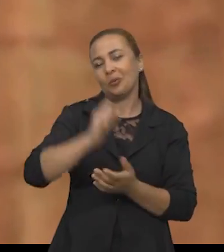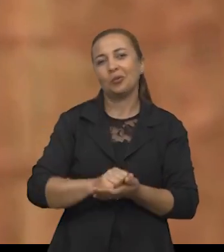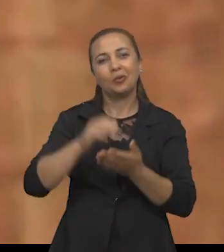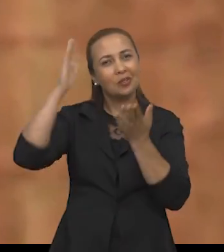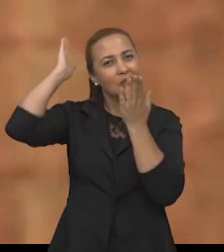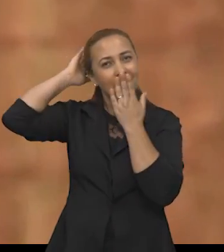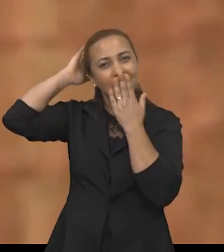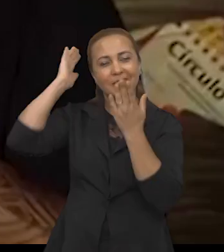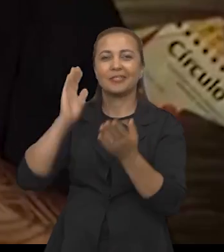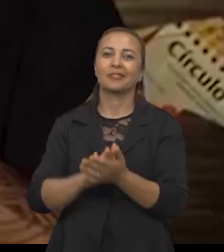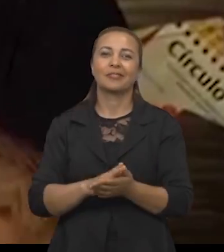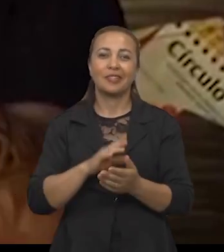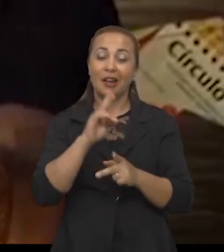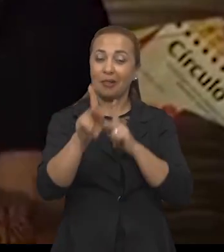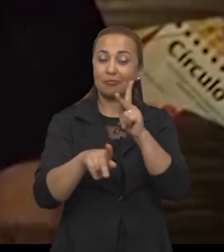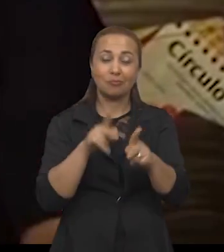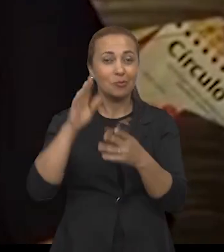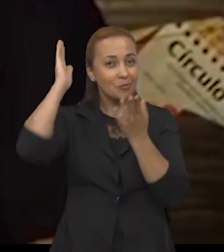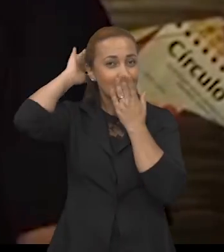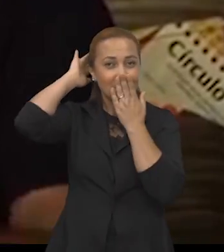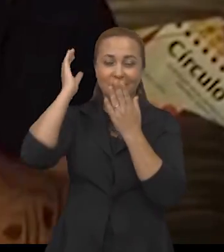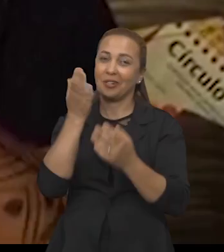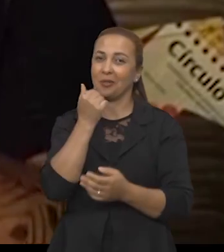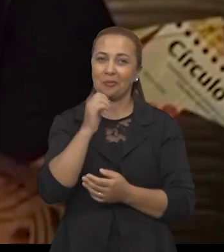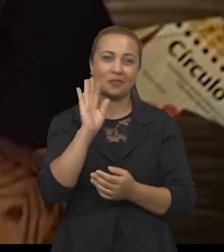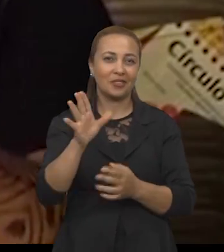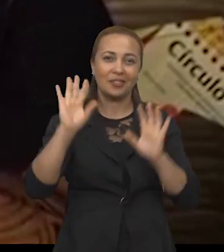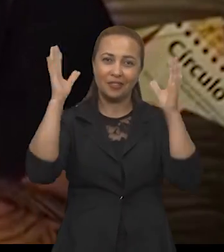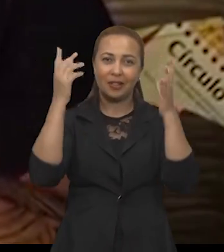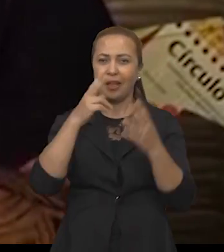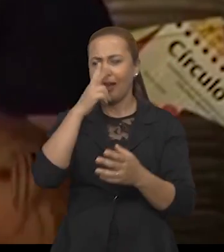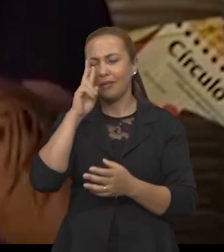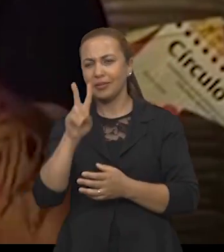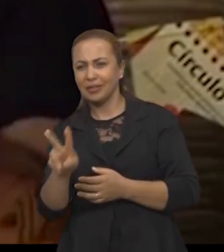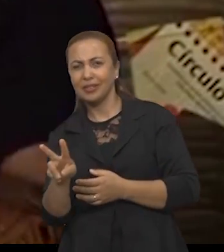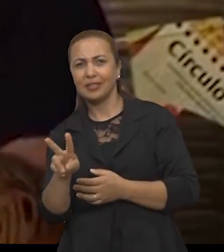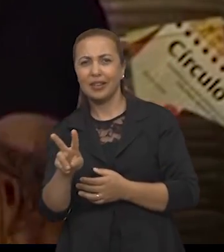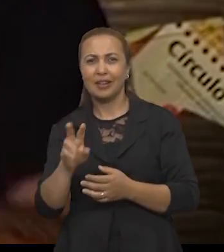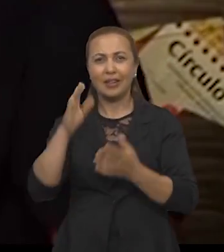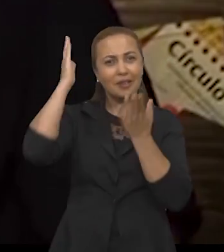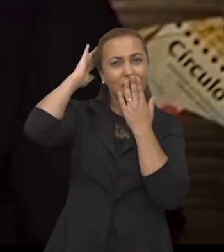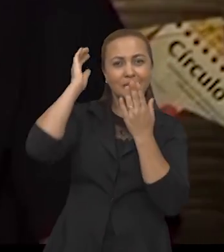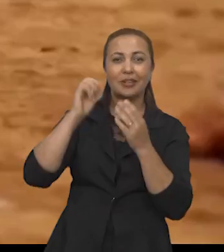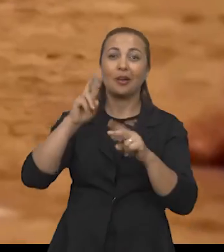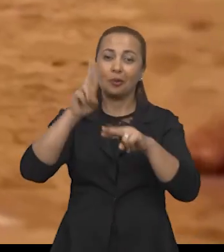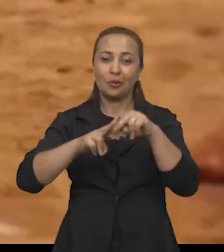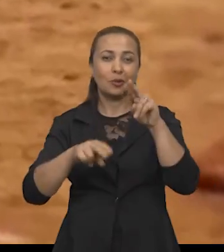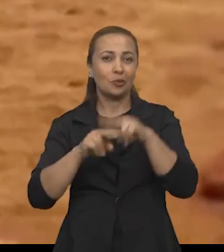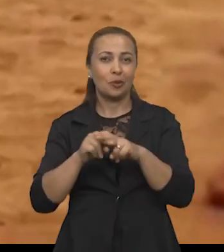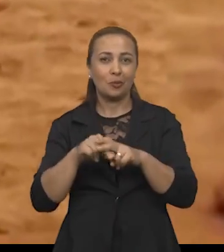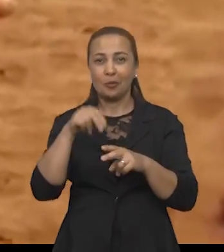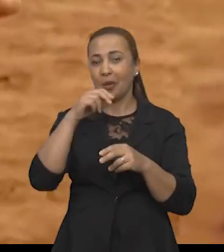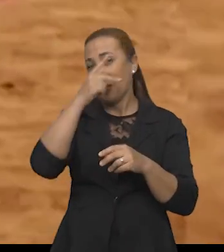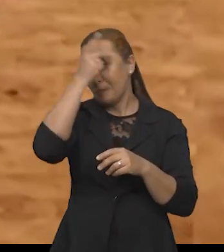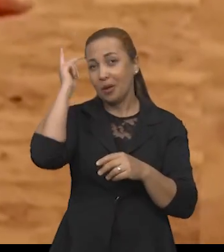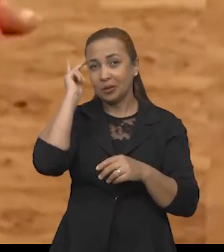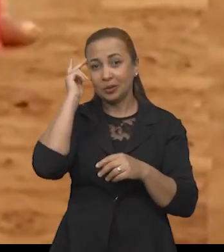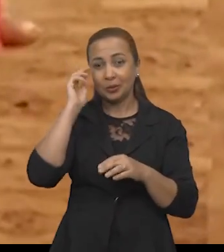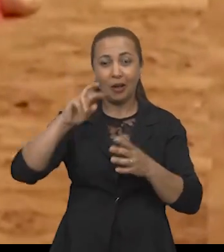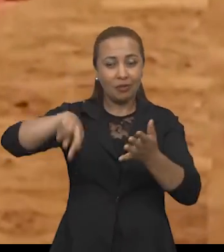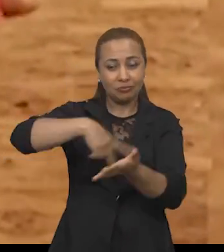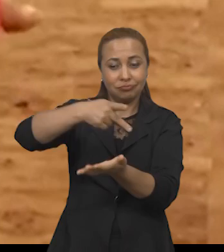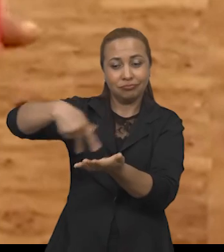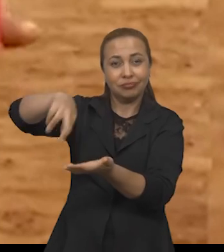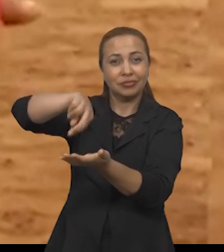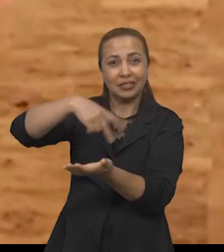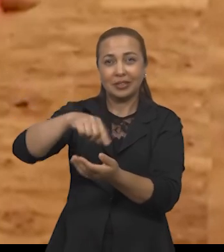indígena, são comidas do povo indígena. Eu costumo dizer que a maioria das pessoas viram índios no São João. O índio, ele dança, como o povo